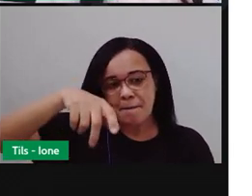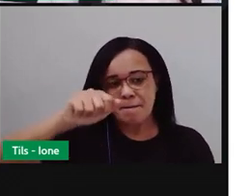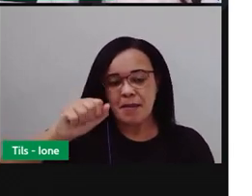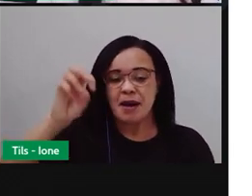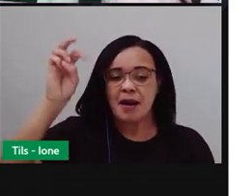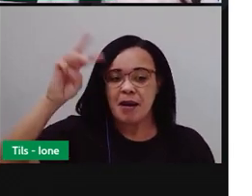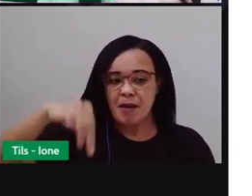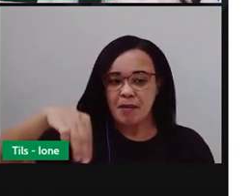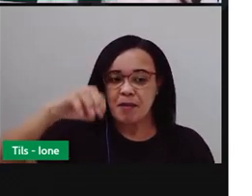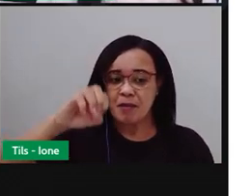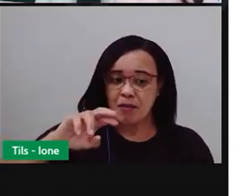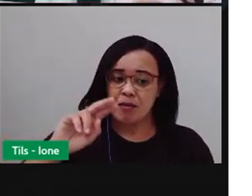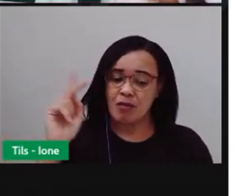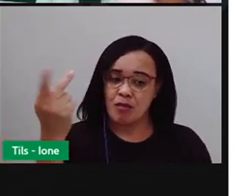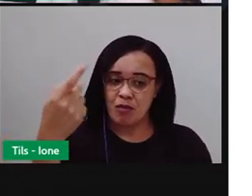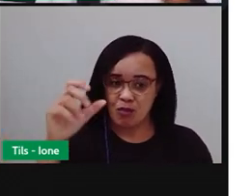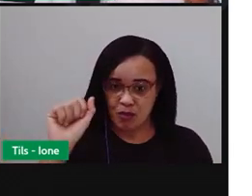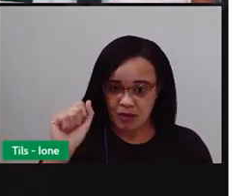o linguzá.